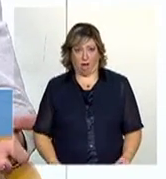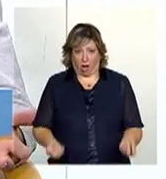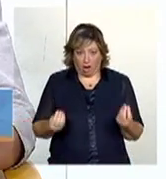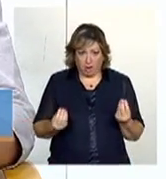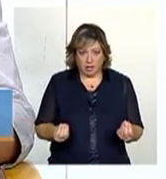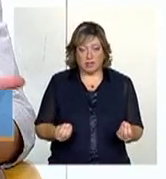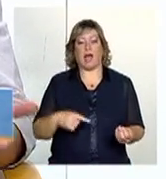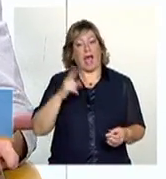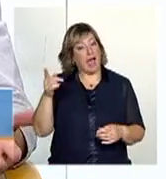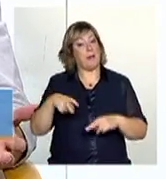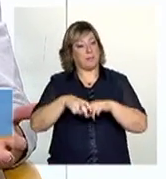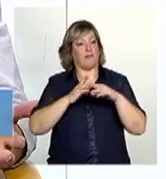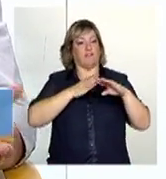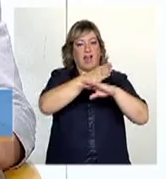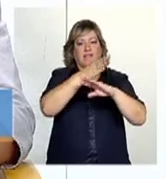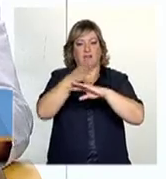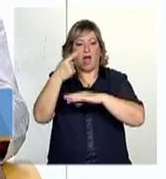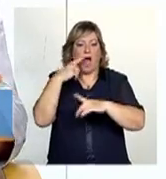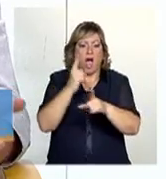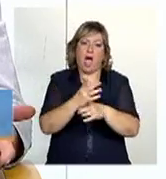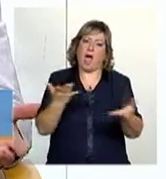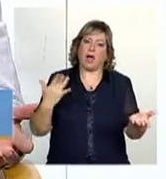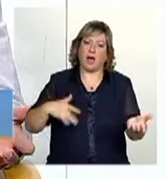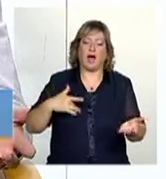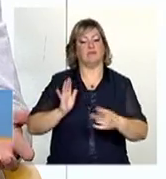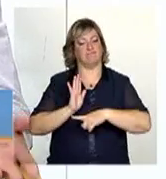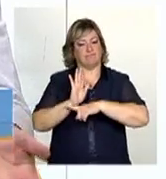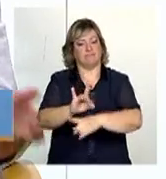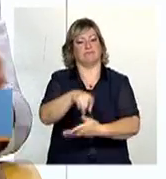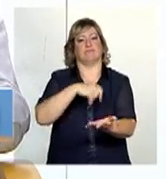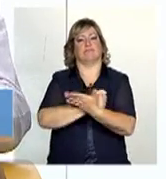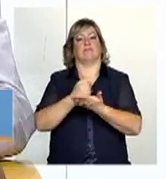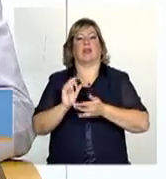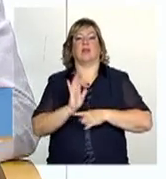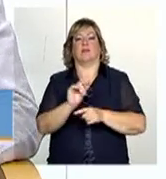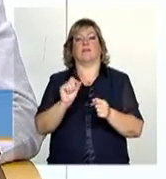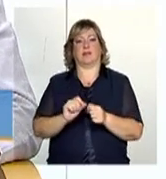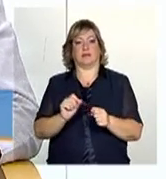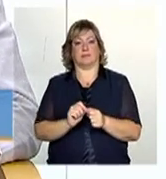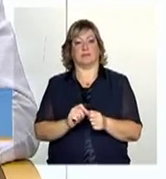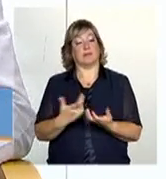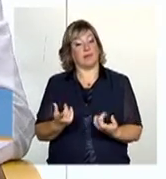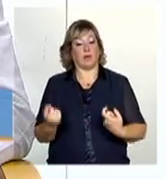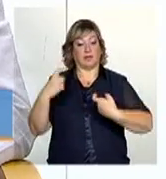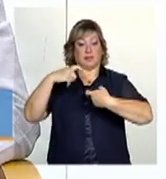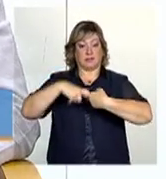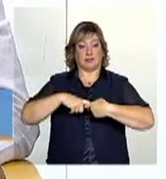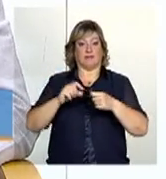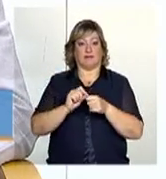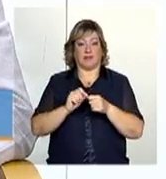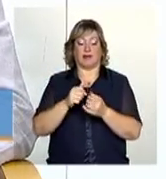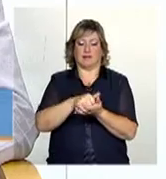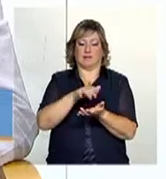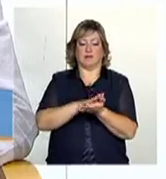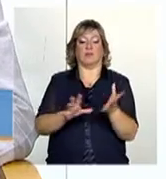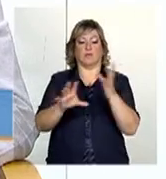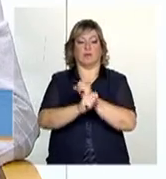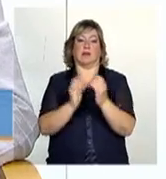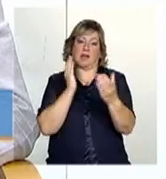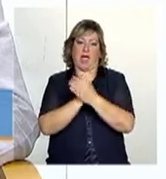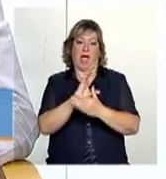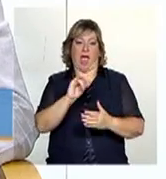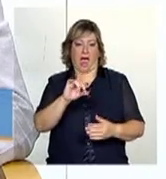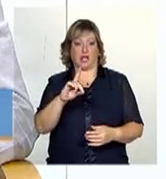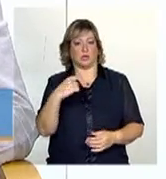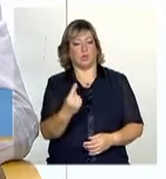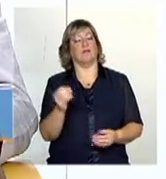de cidadania, não podiam se inscrever no Cadastro Único, estavam em situação de pobreza. Então, numa mesma ação em parceria, eu registrei essas famílias, incluí-las no